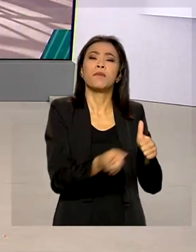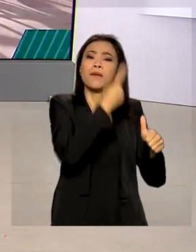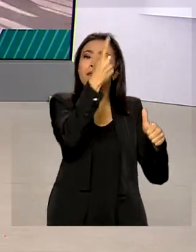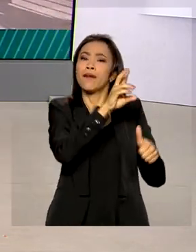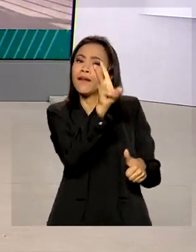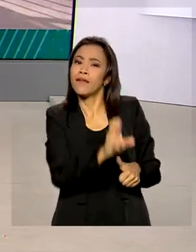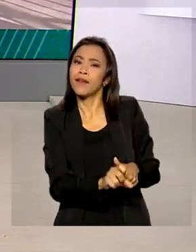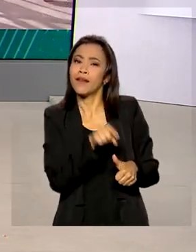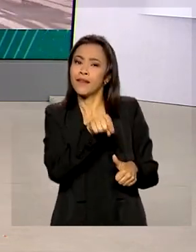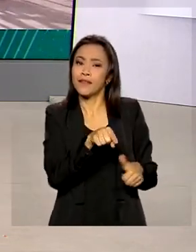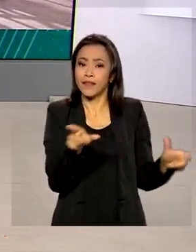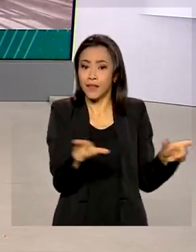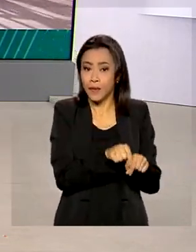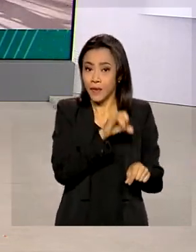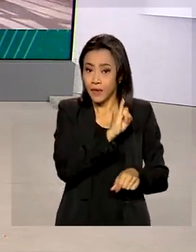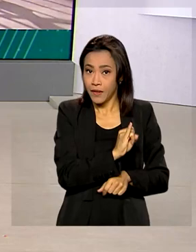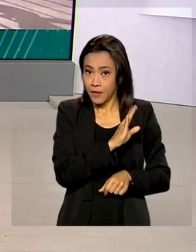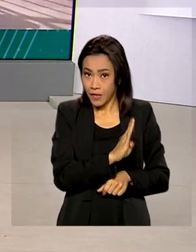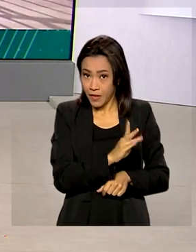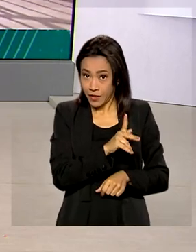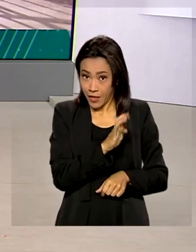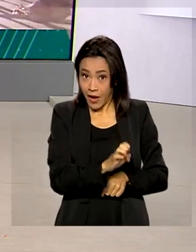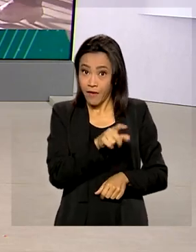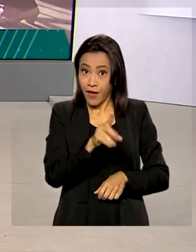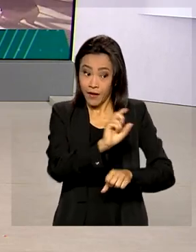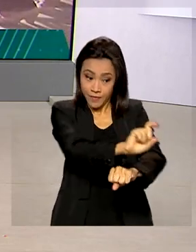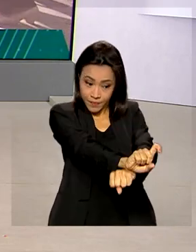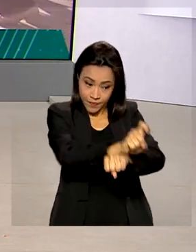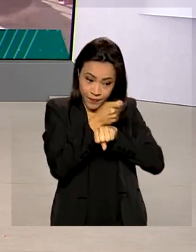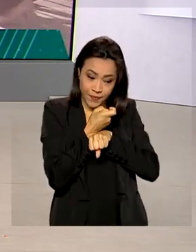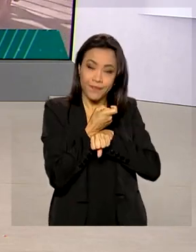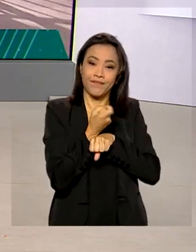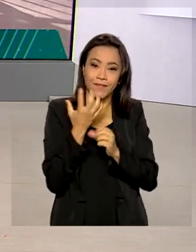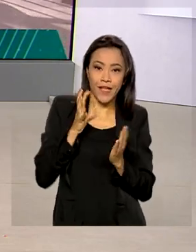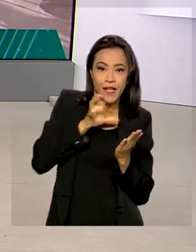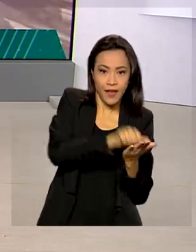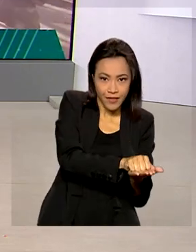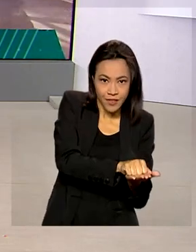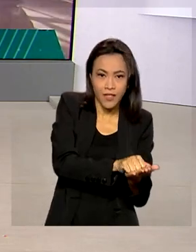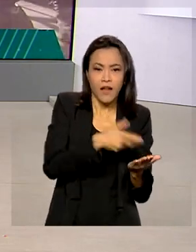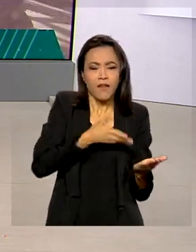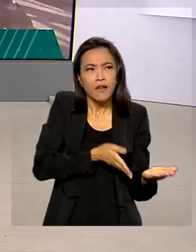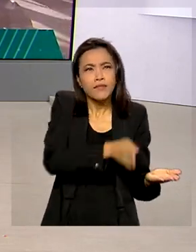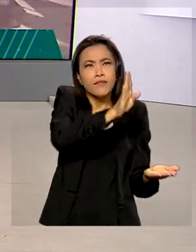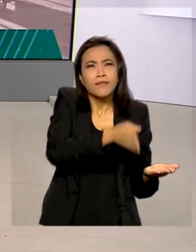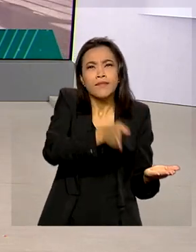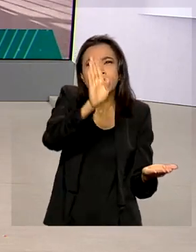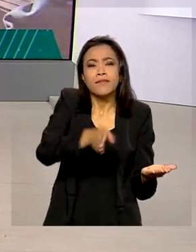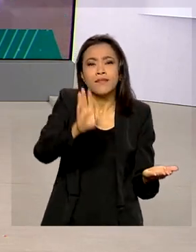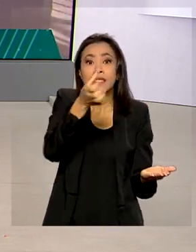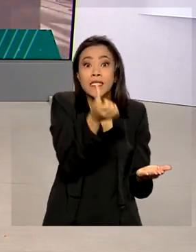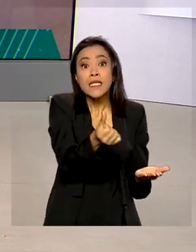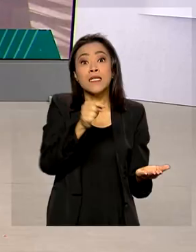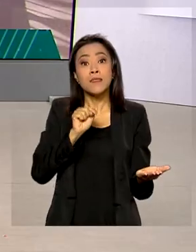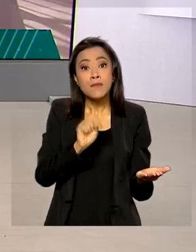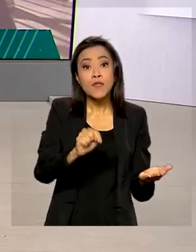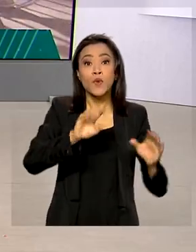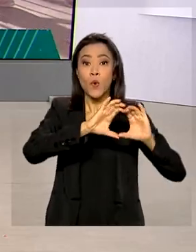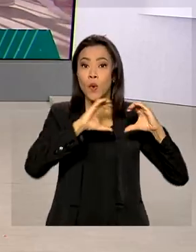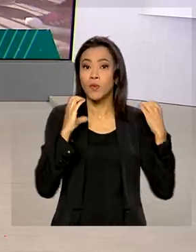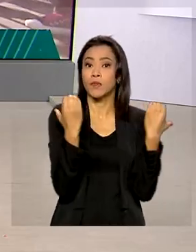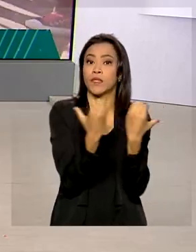contabilizar a população quilombola. A pesquisa vai permanecer, vai percorrer quase 6 mil comunidades